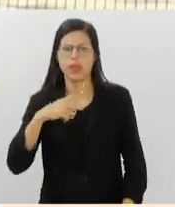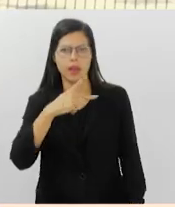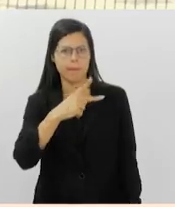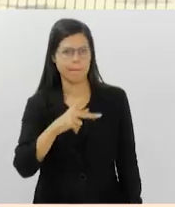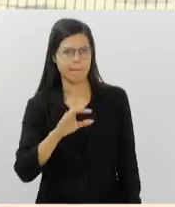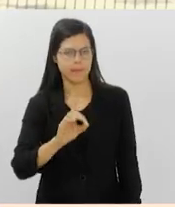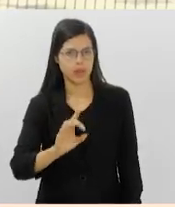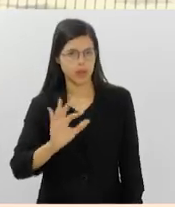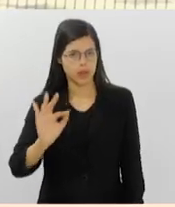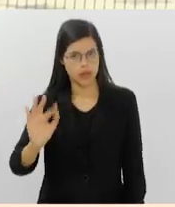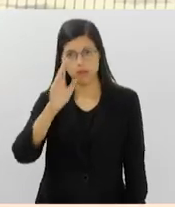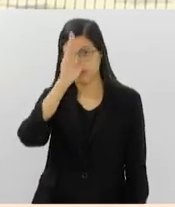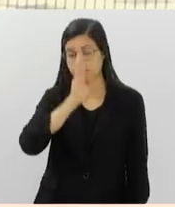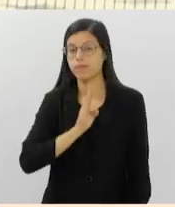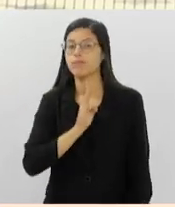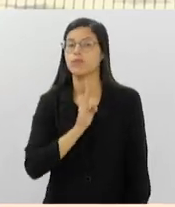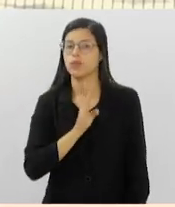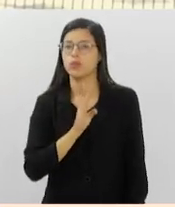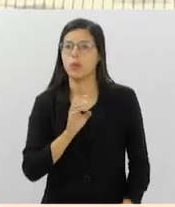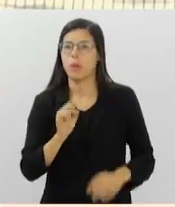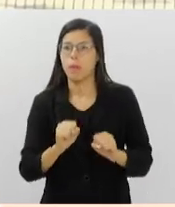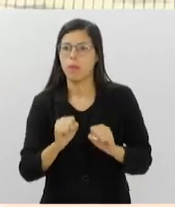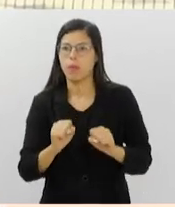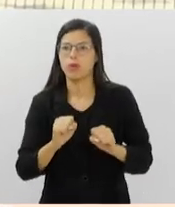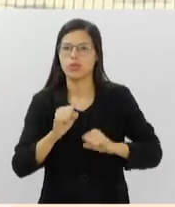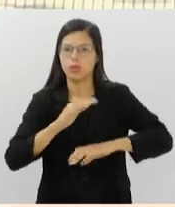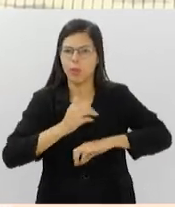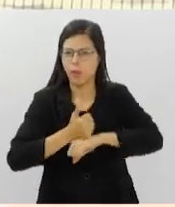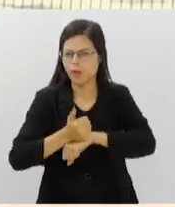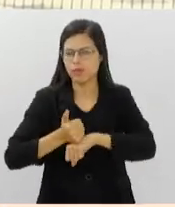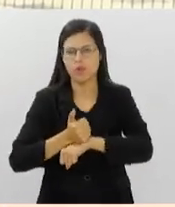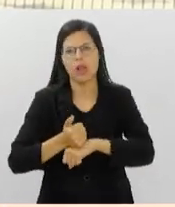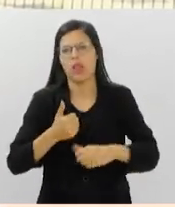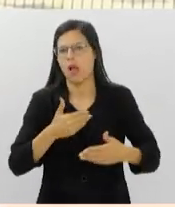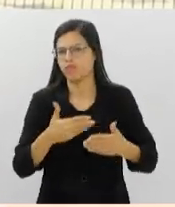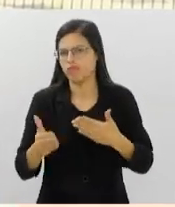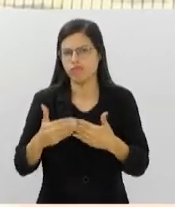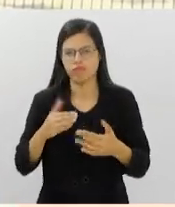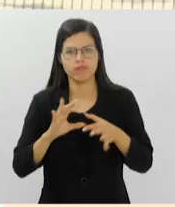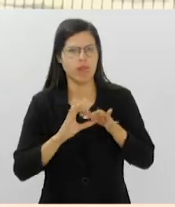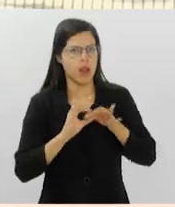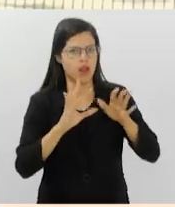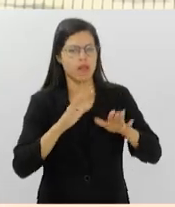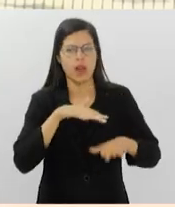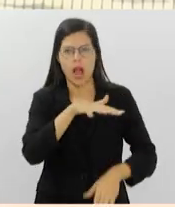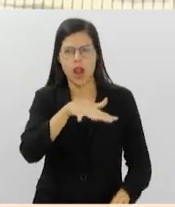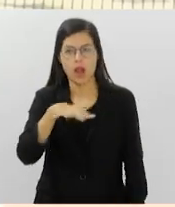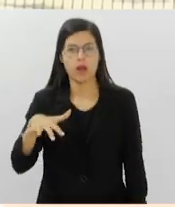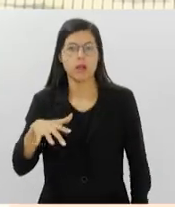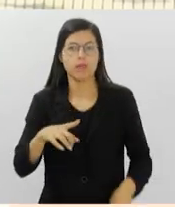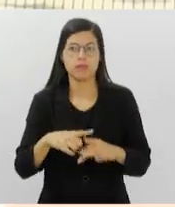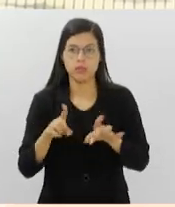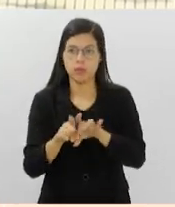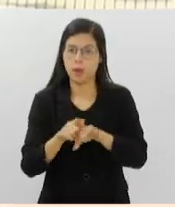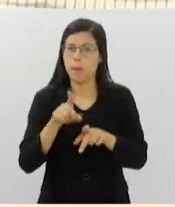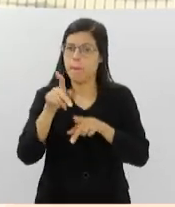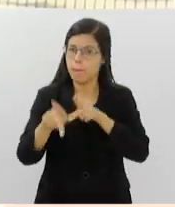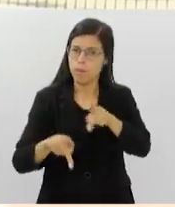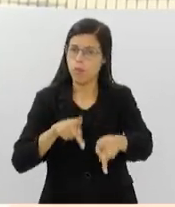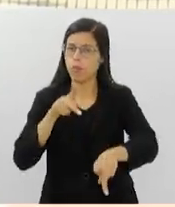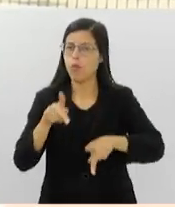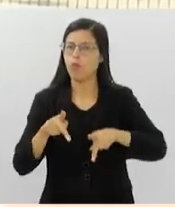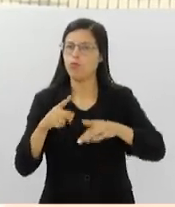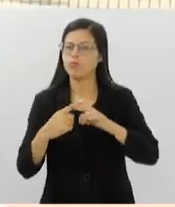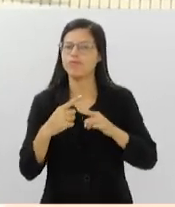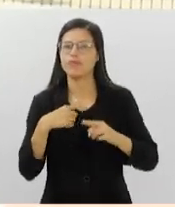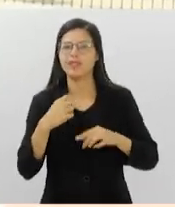gratuita, serve para os profissionais, qualquer profissional da área de saúde, mas também para a população em geral, porque contém muitas dicas sobre